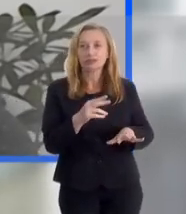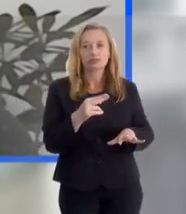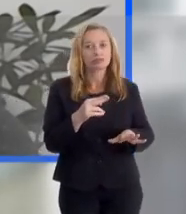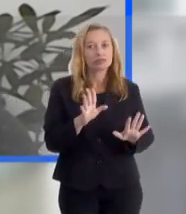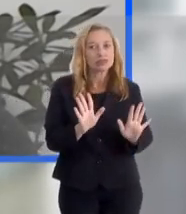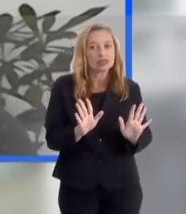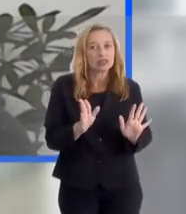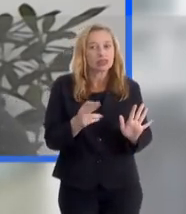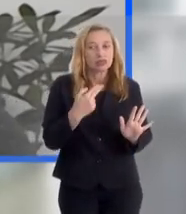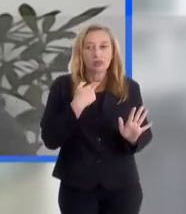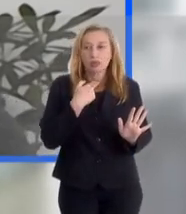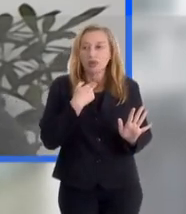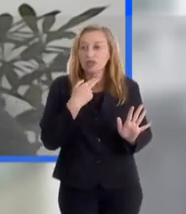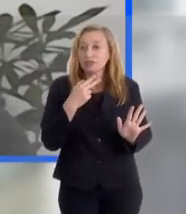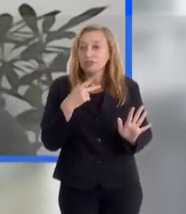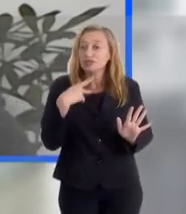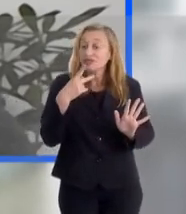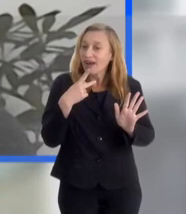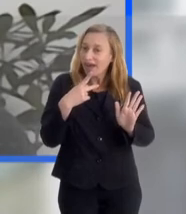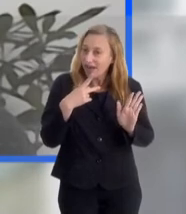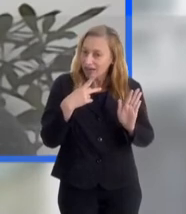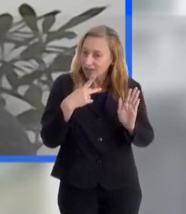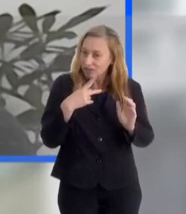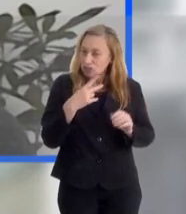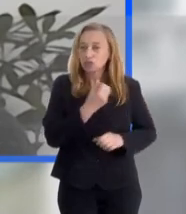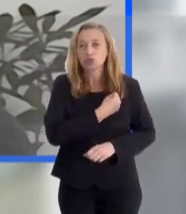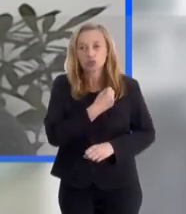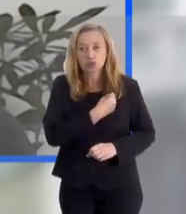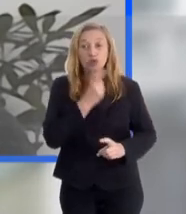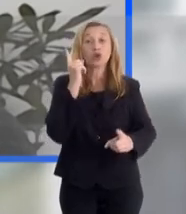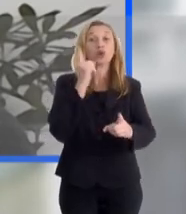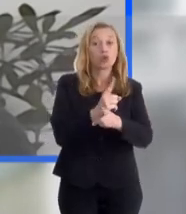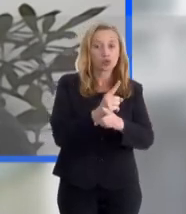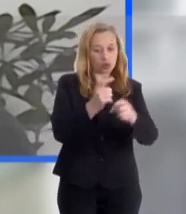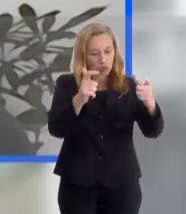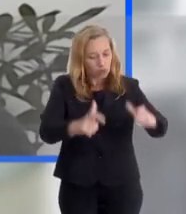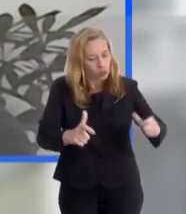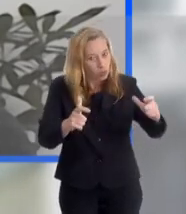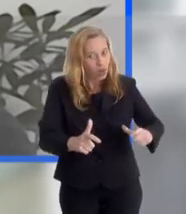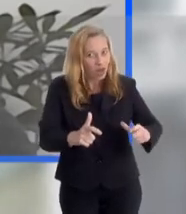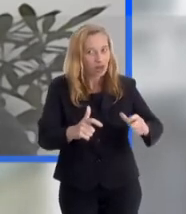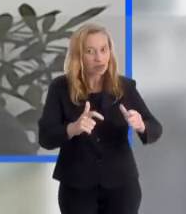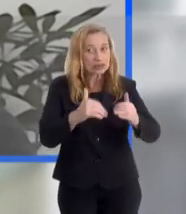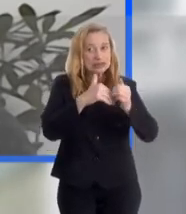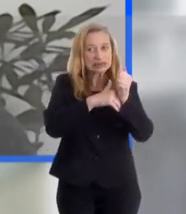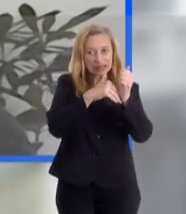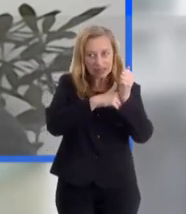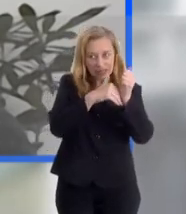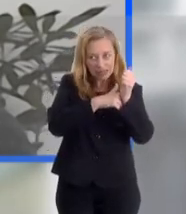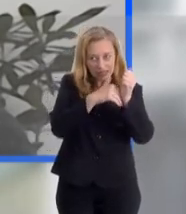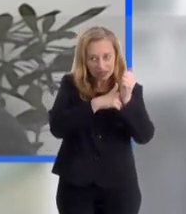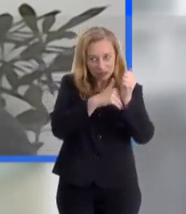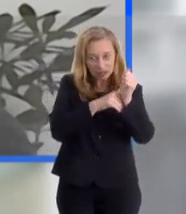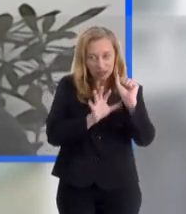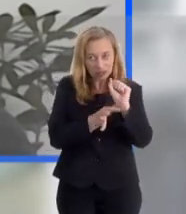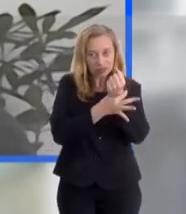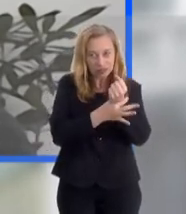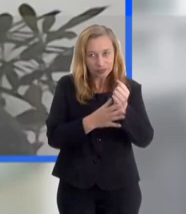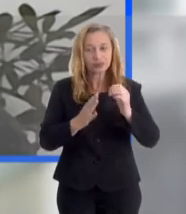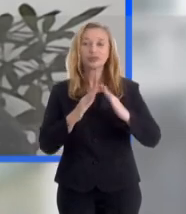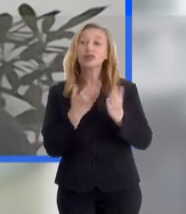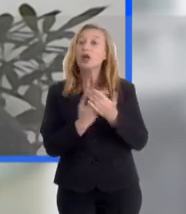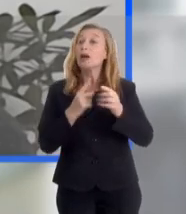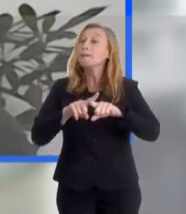Educação não permite que a gente fale dos dados que a gente encontrou da localidade, né? A questão de